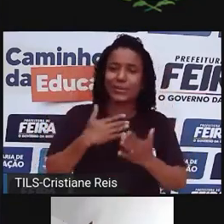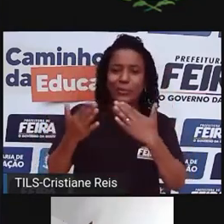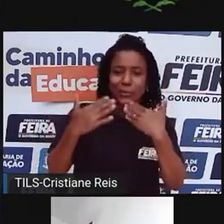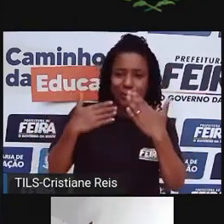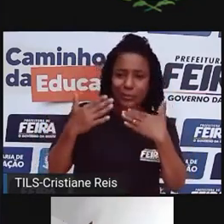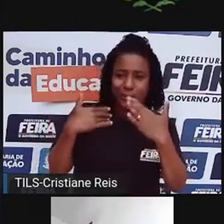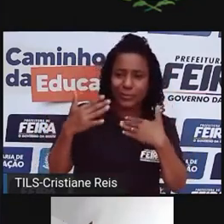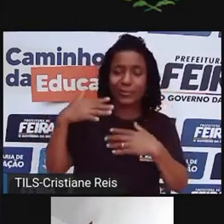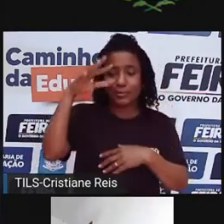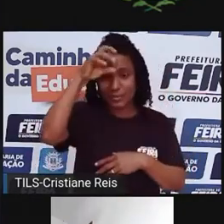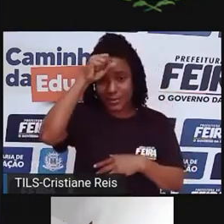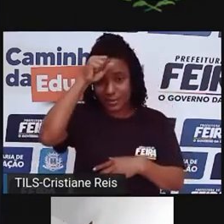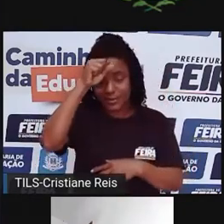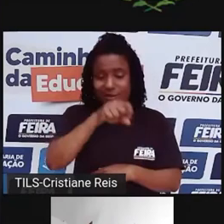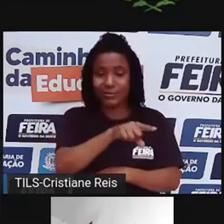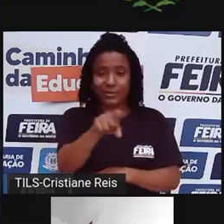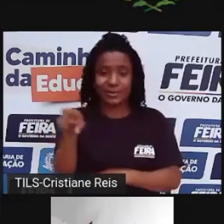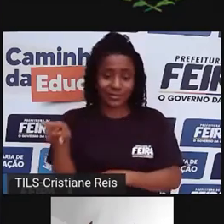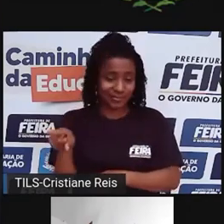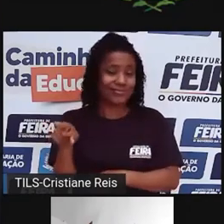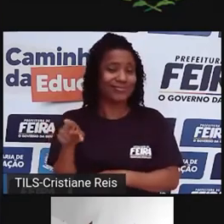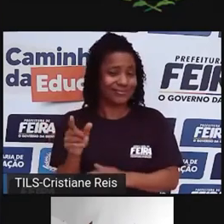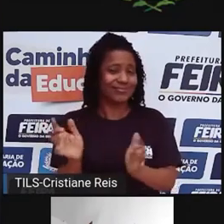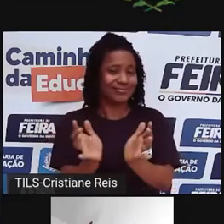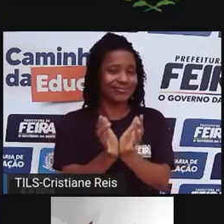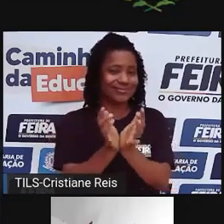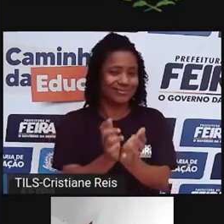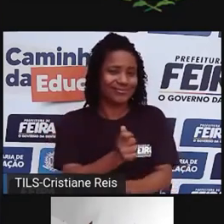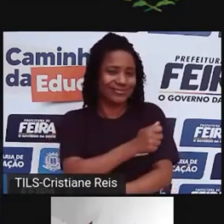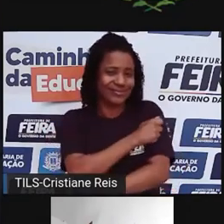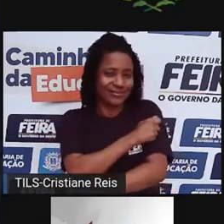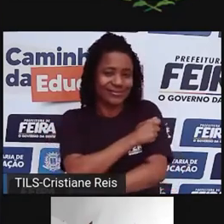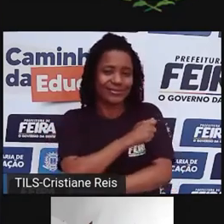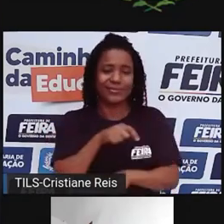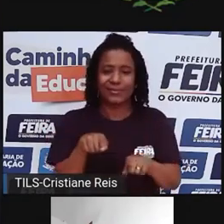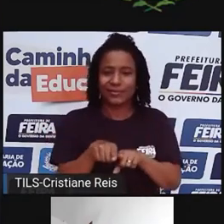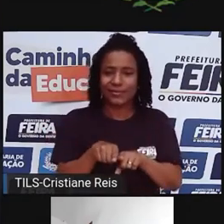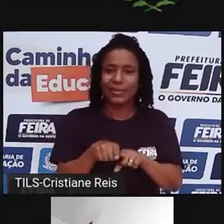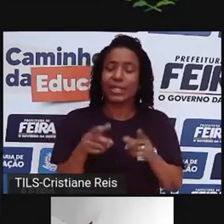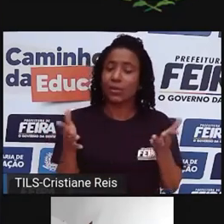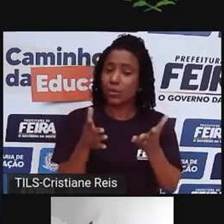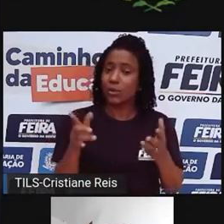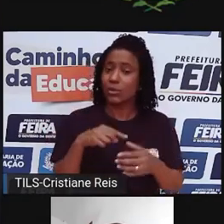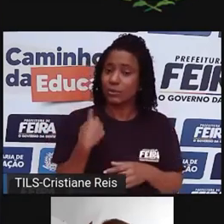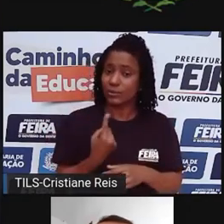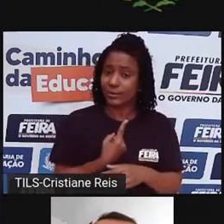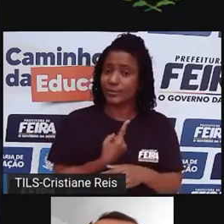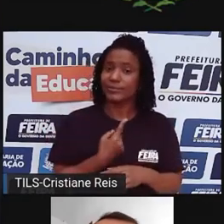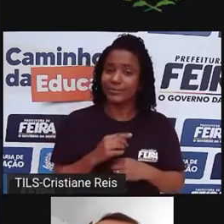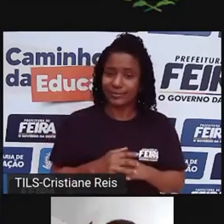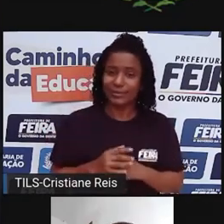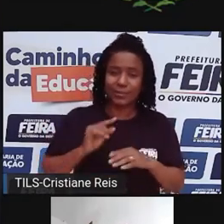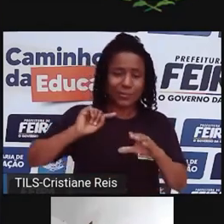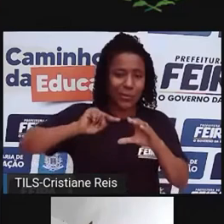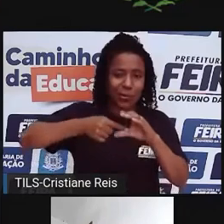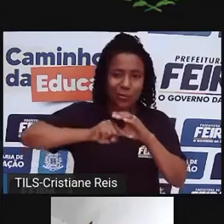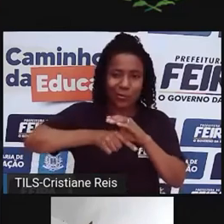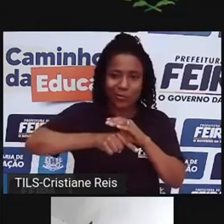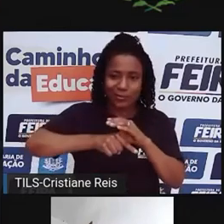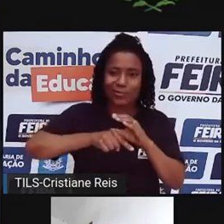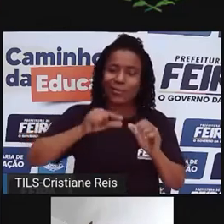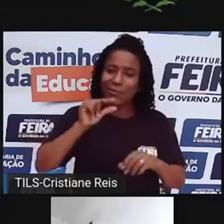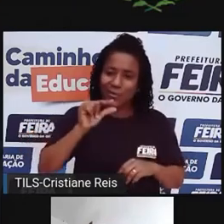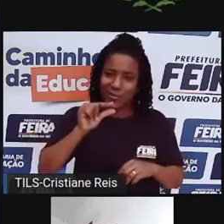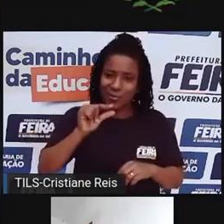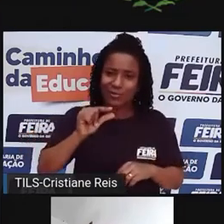e eu tenho certeza que nossos alunos também. Agora que a gente já tem uma noção um pouquinho mais aprofundada, um pouquinho, porque o nosso